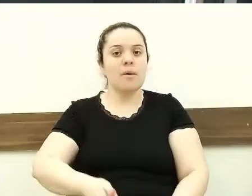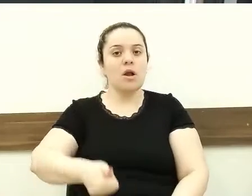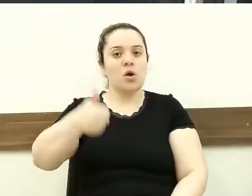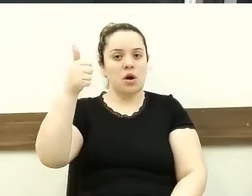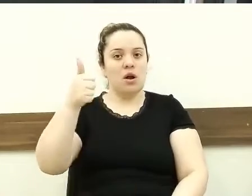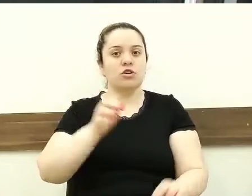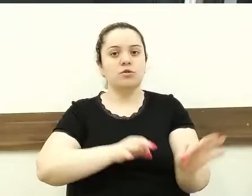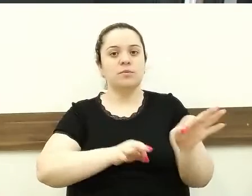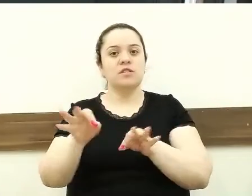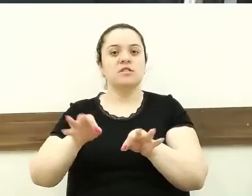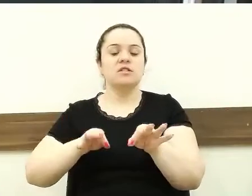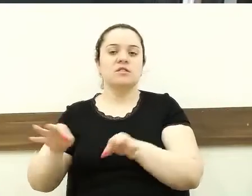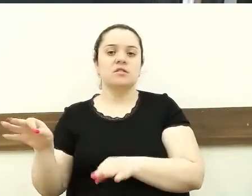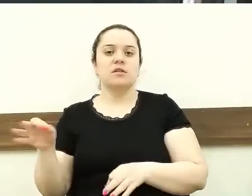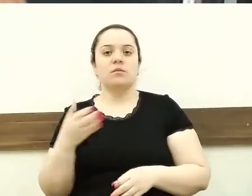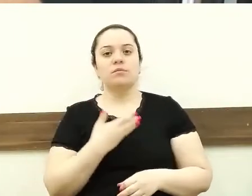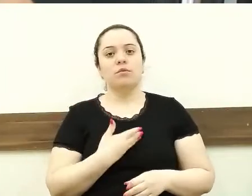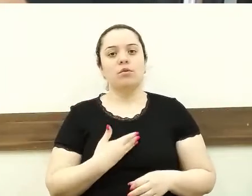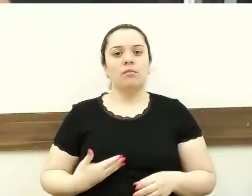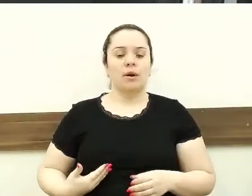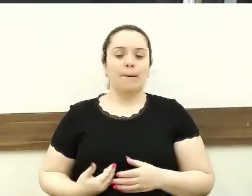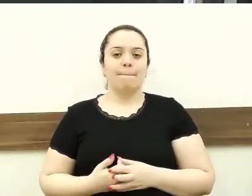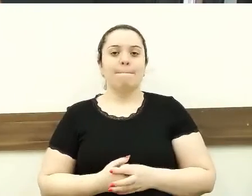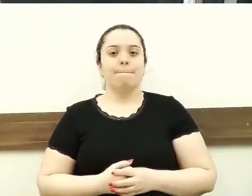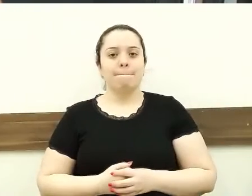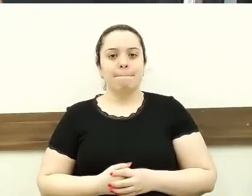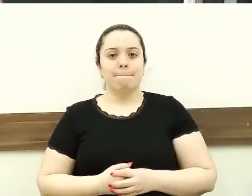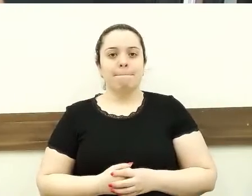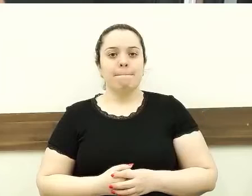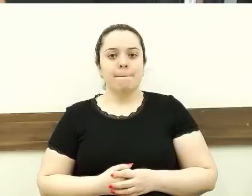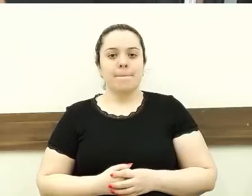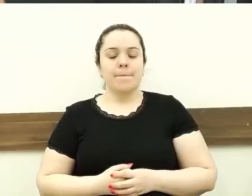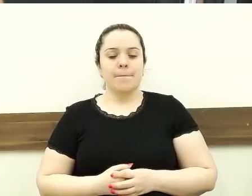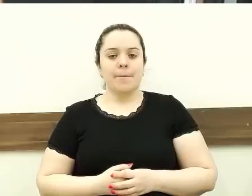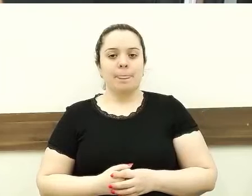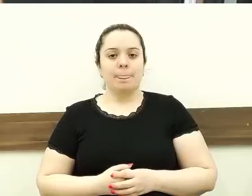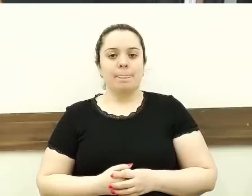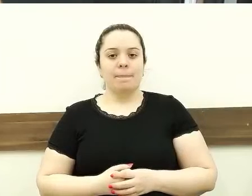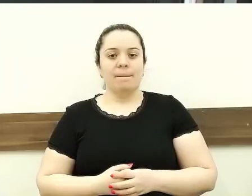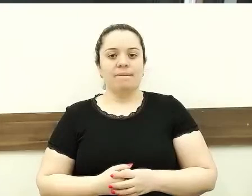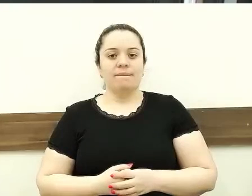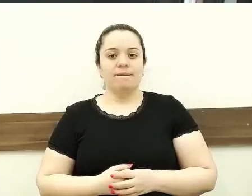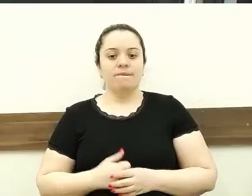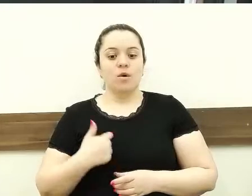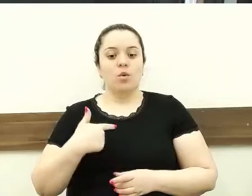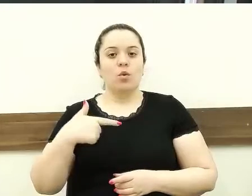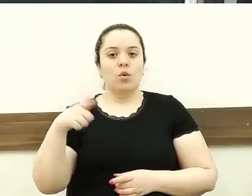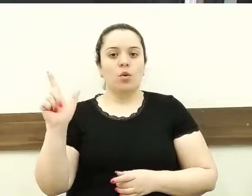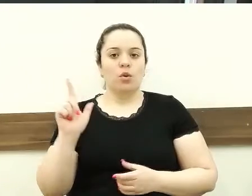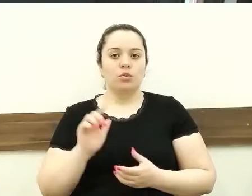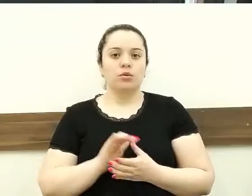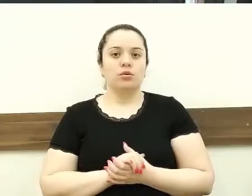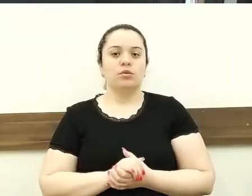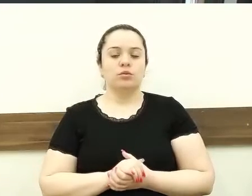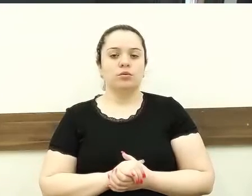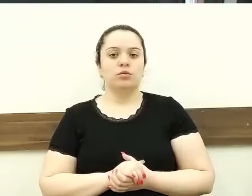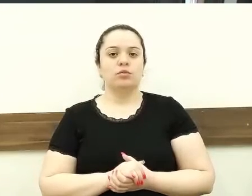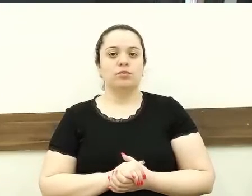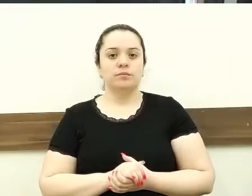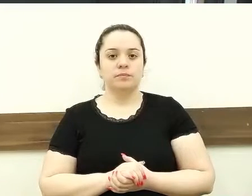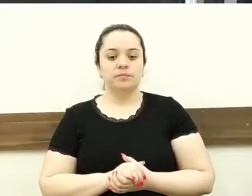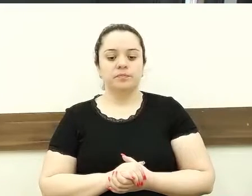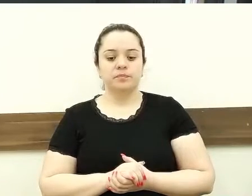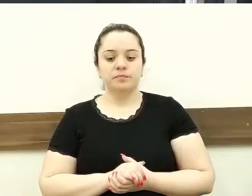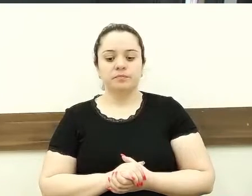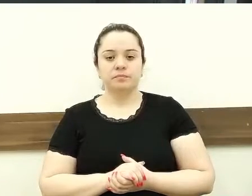Outra coisa que eu quero citar aqui, vereadora Milé, se me permite, é sobre a questão daquele requerimento sobre a